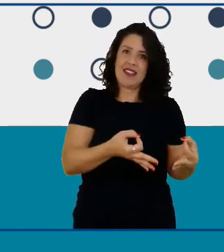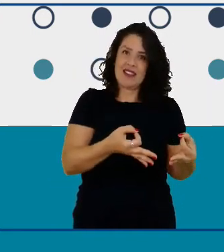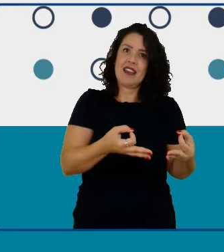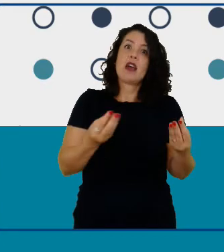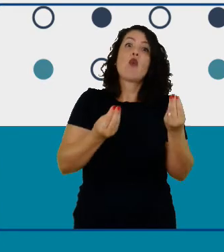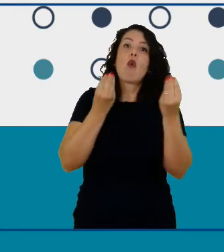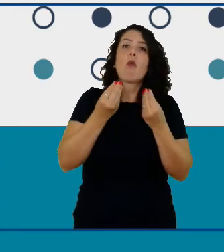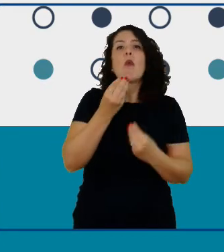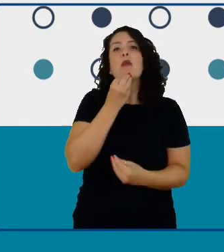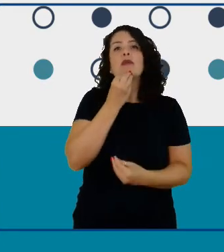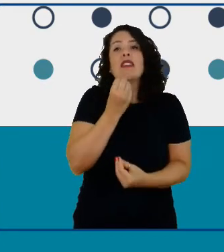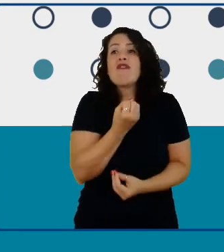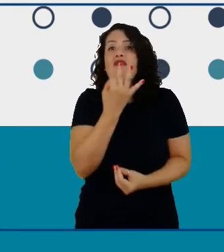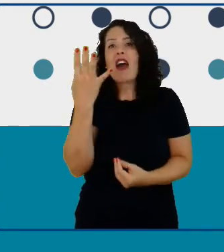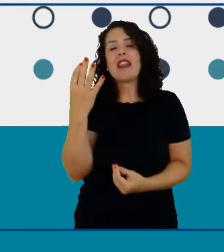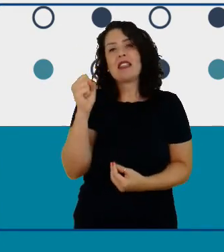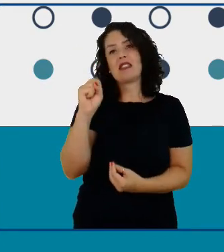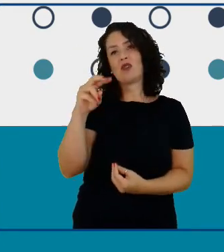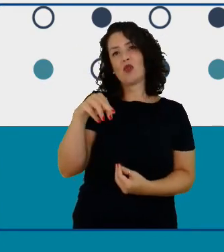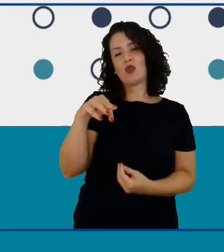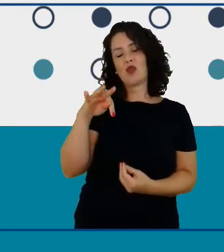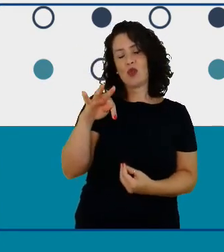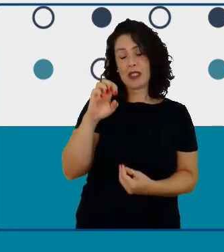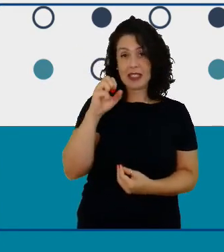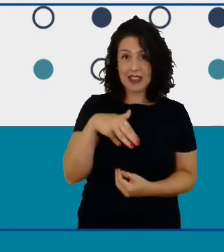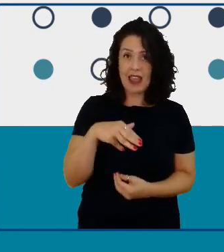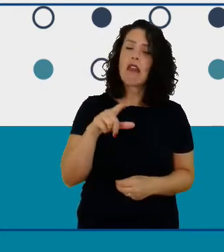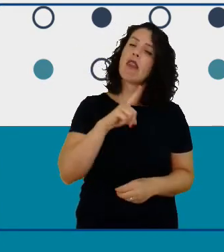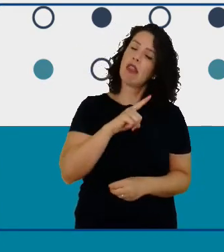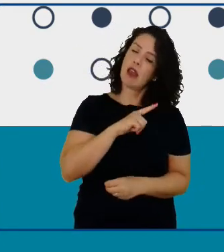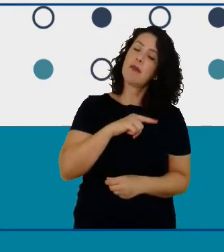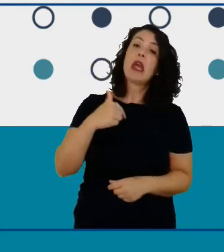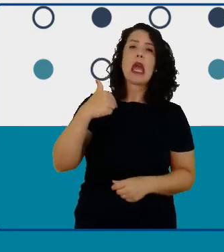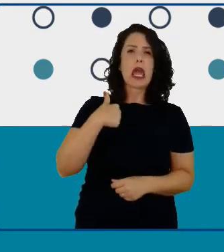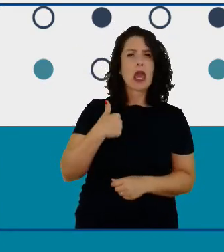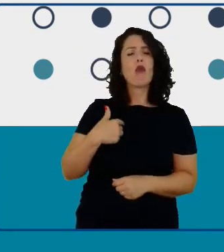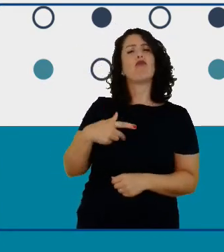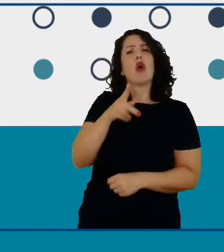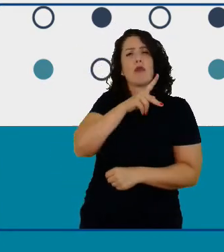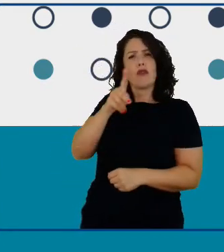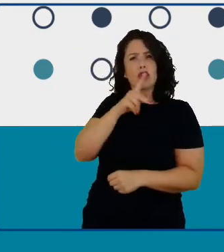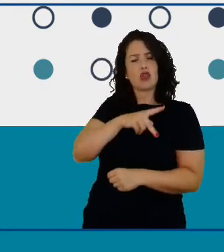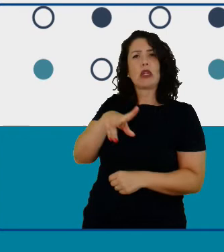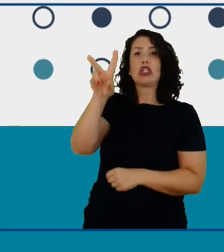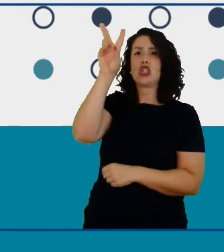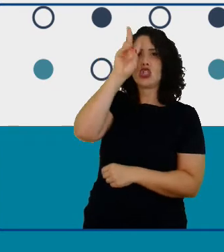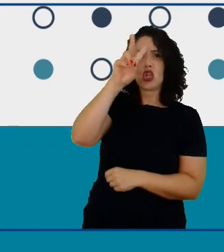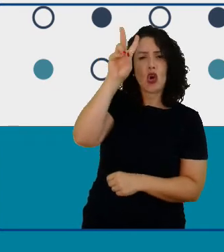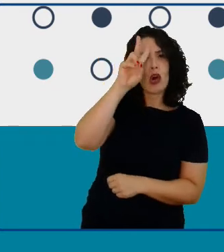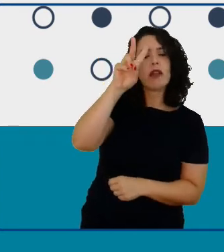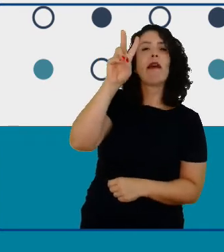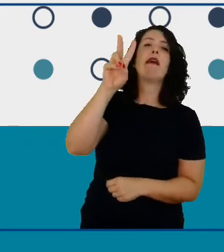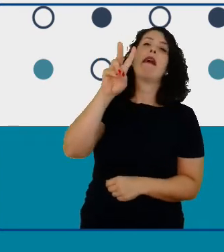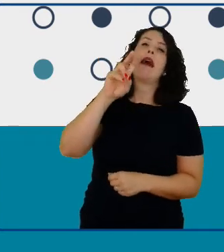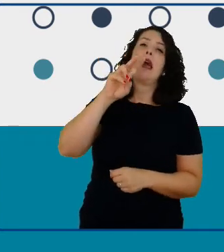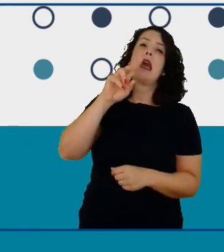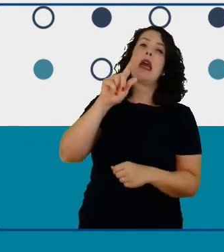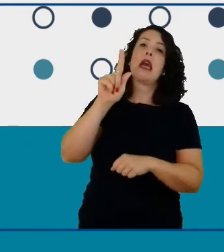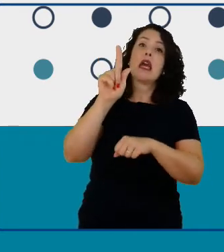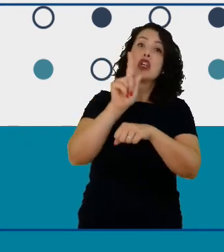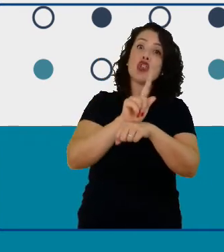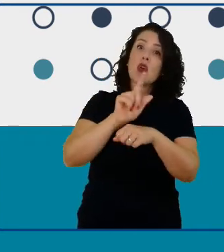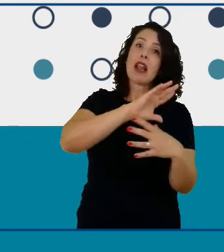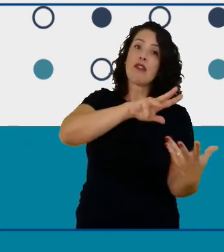experiência eu vi professores de história geografia e filosofia conseguir ajudar a